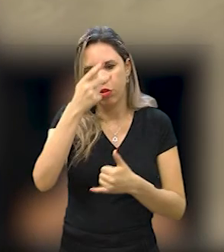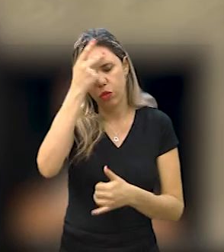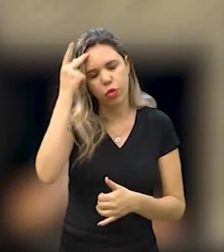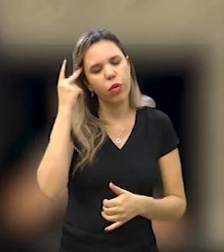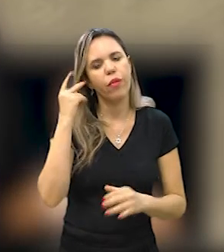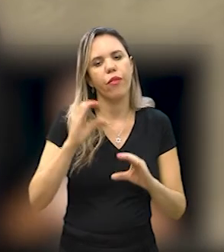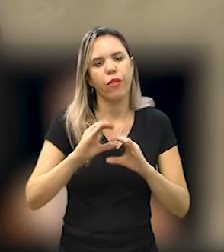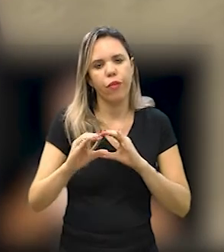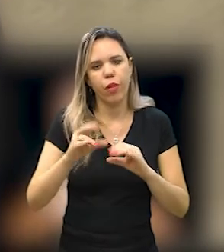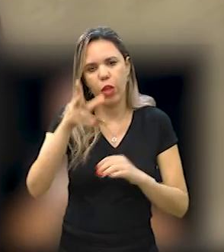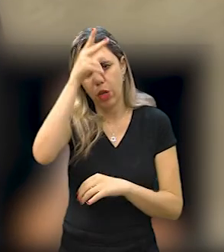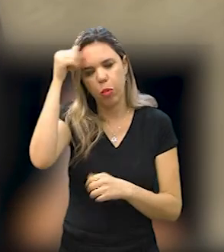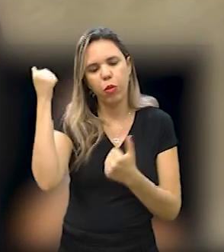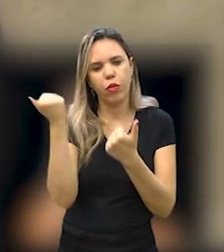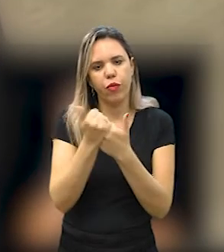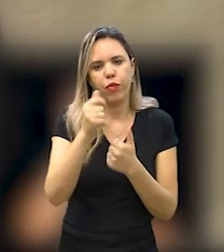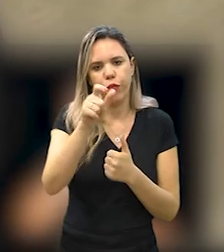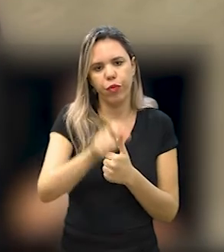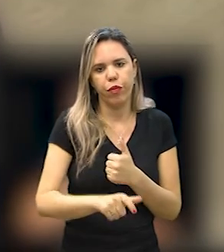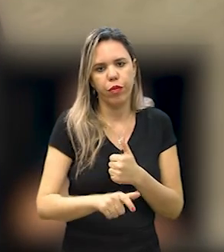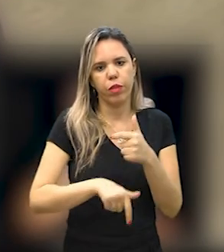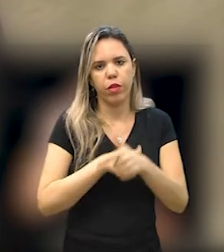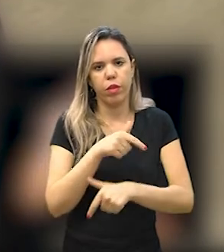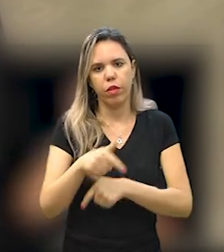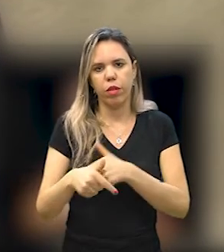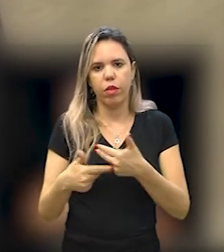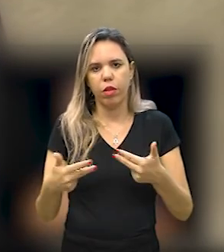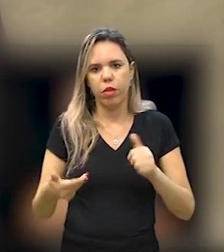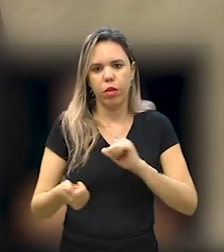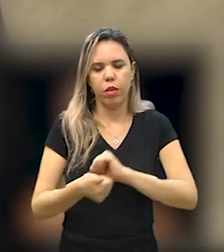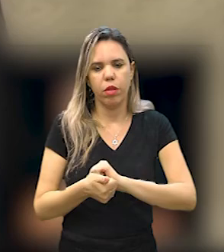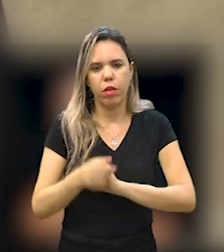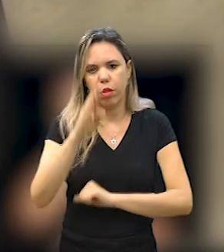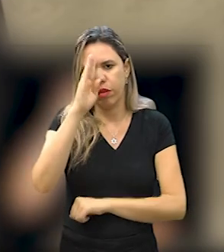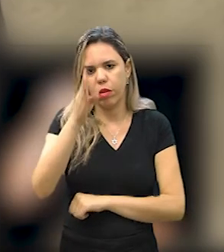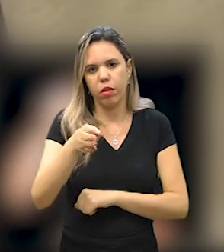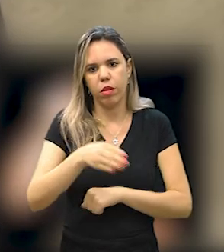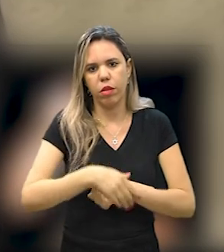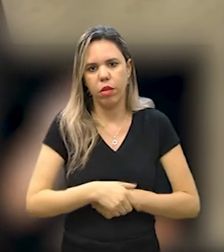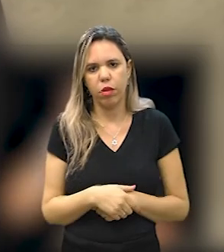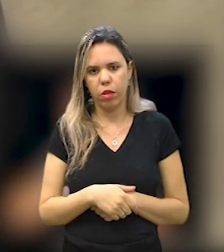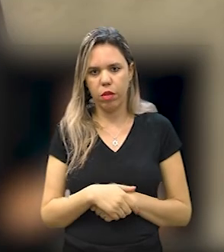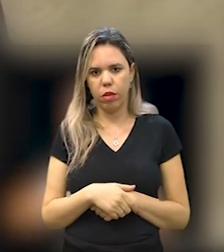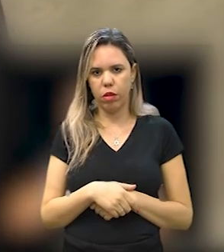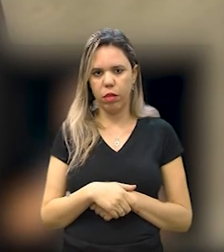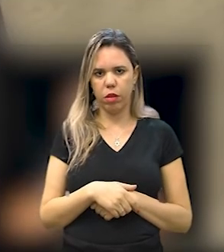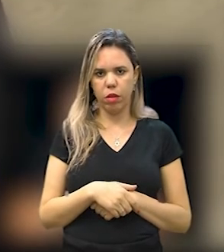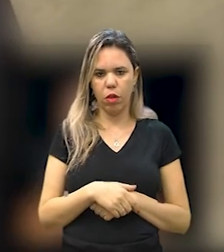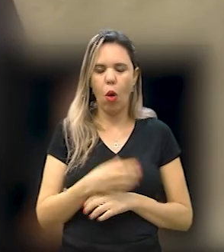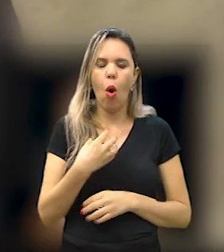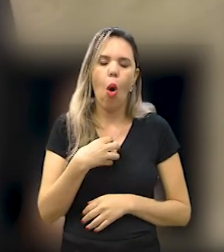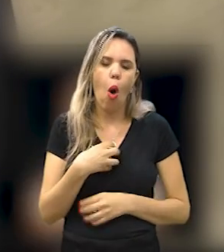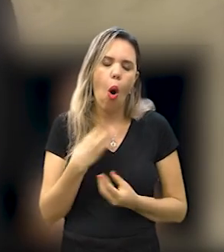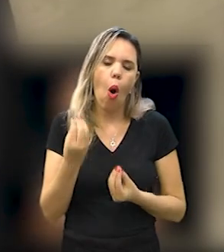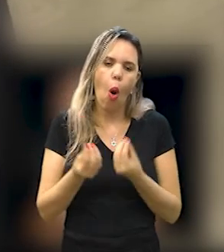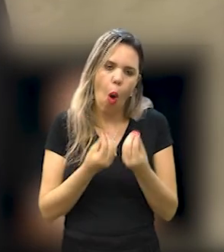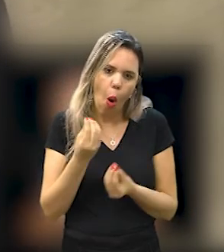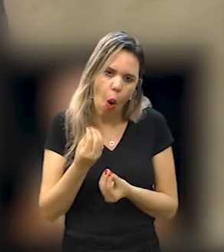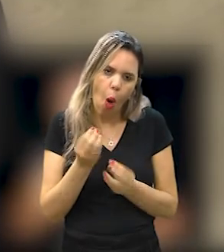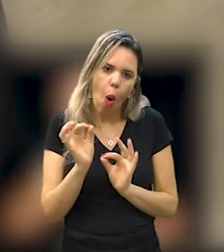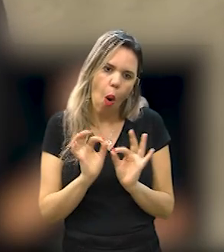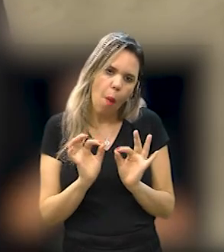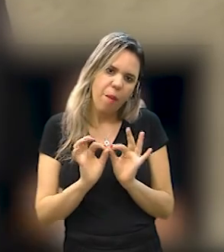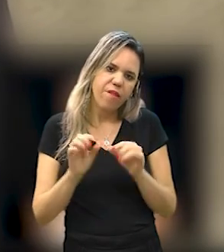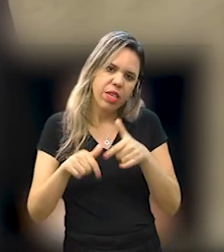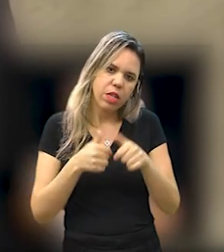população pelo subprefeito e executando tarefas com qualidade é fundamental. E a forma como fazer